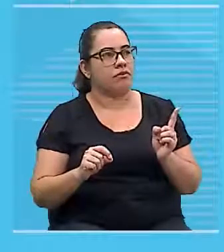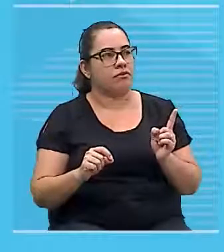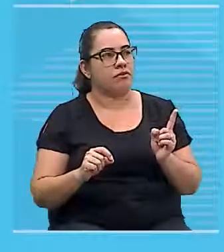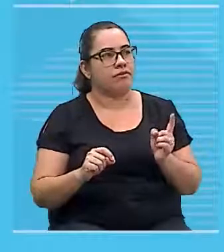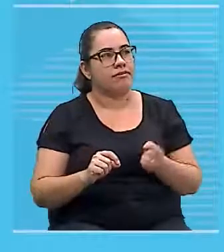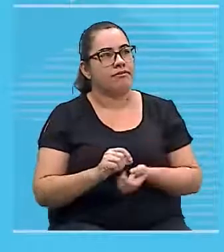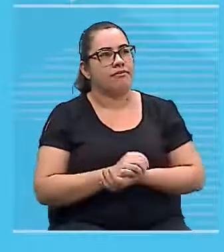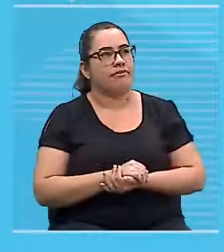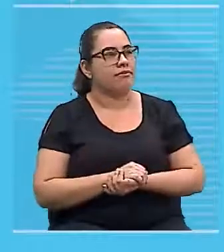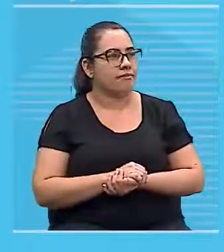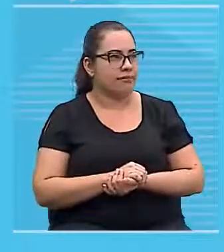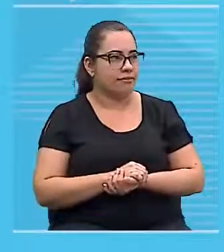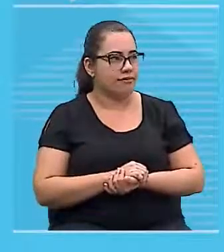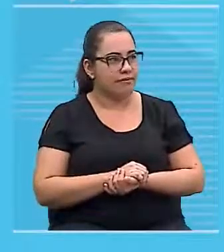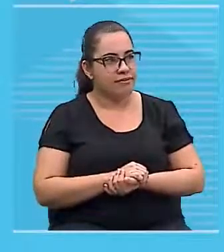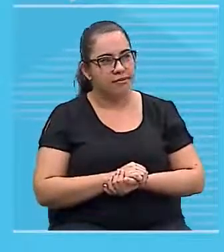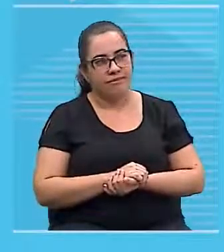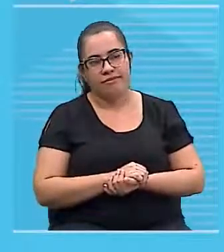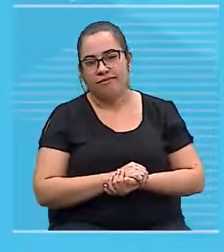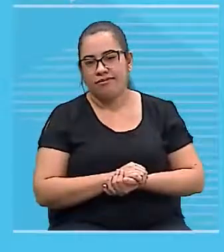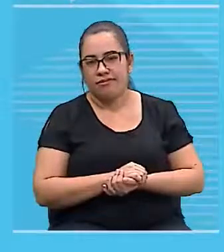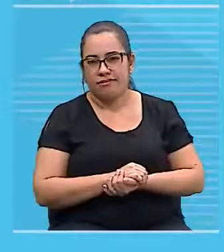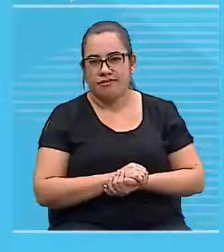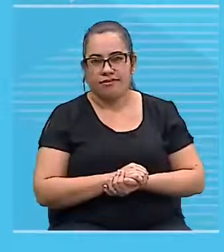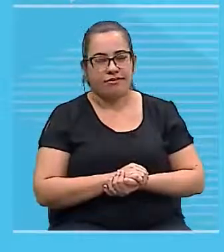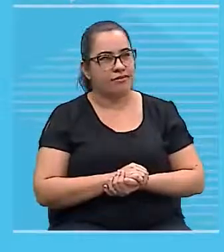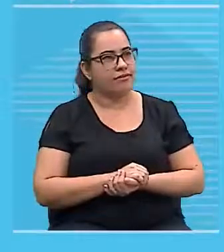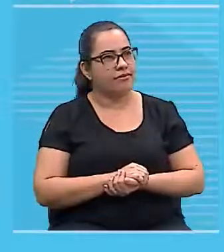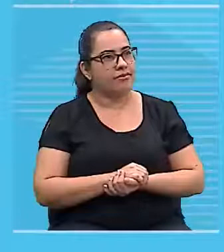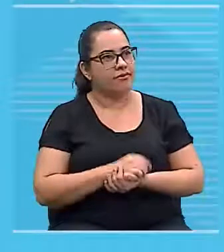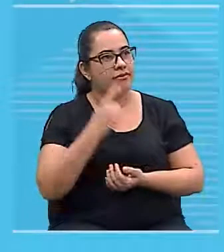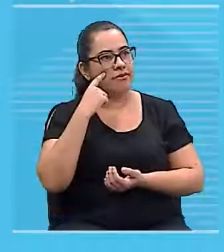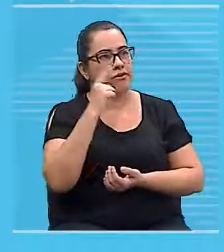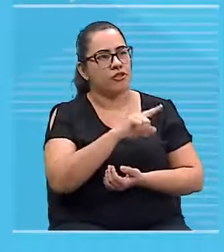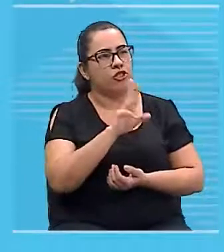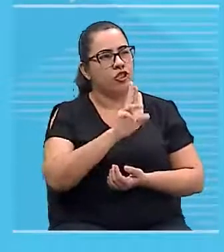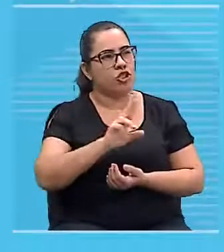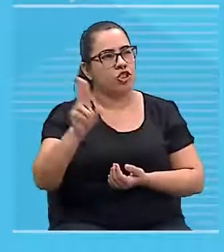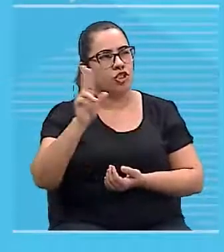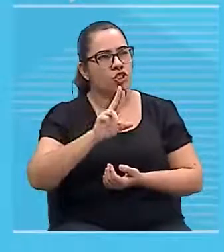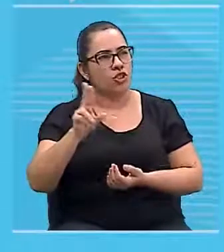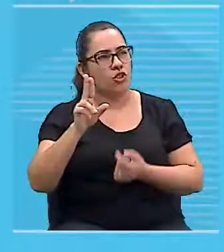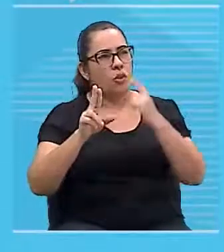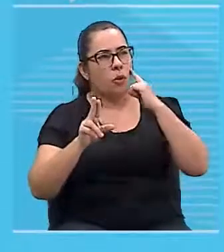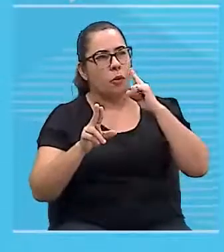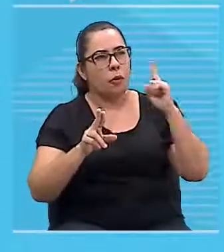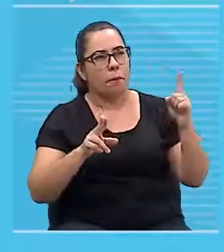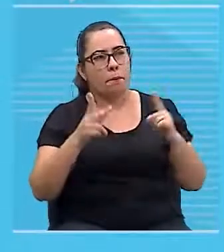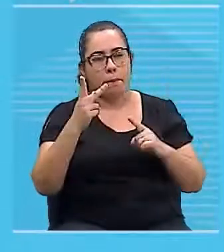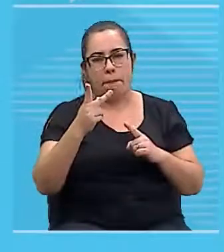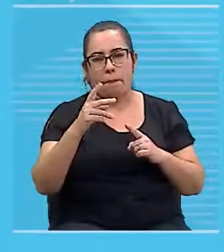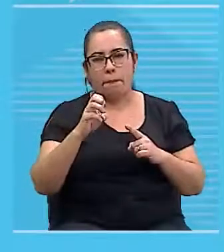magnética. Tá? Ela vai dizer o seguinte, olha, esse meio